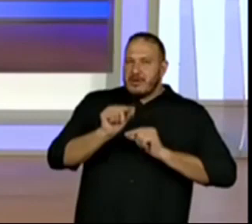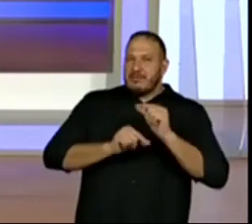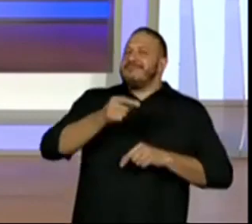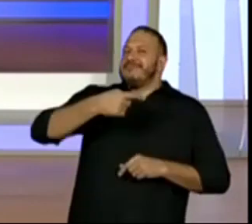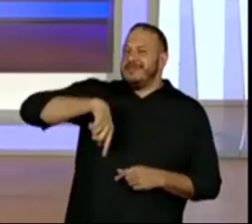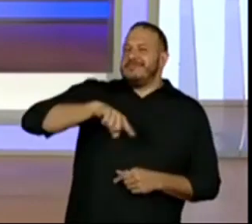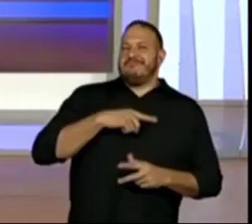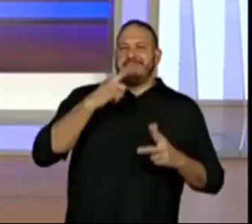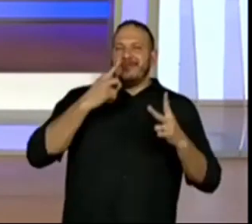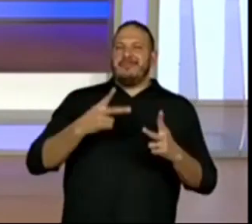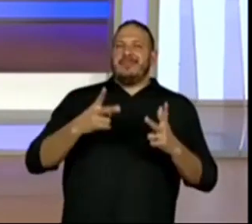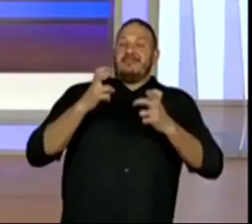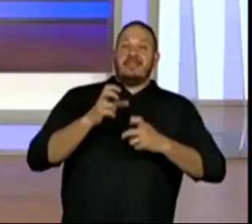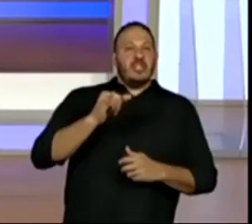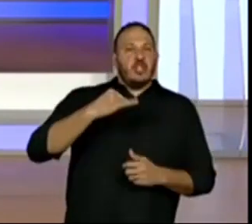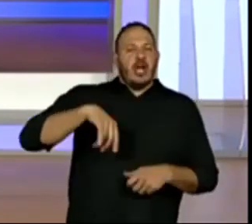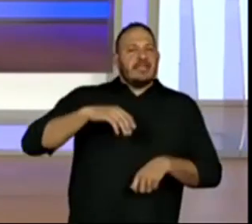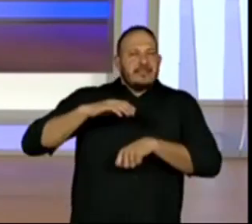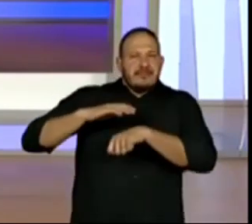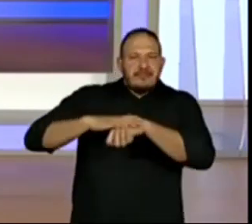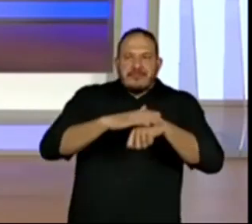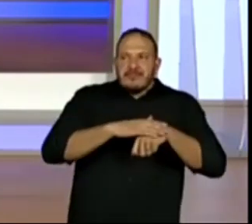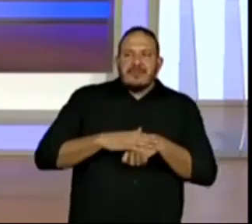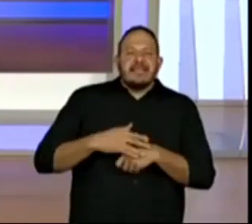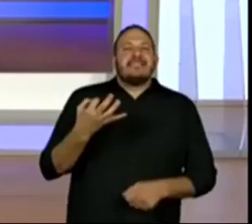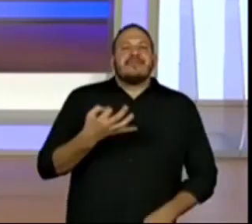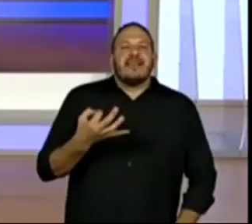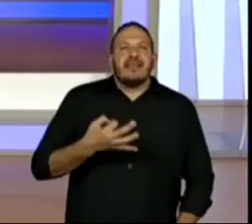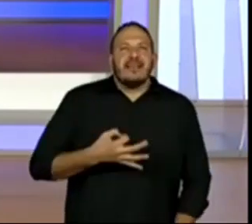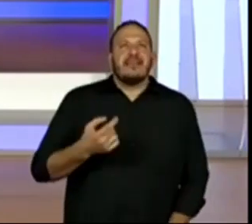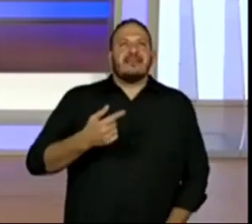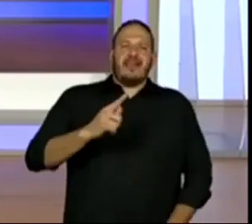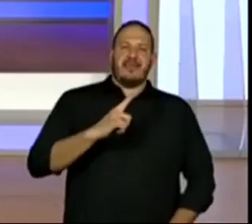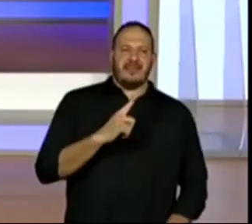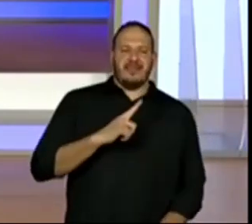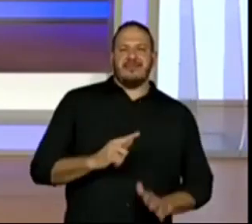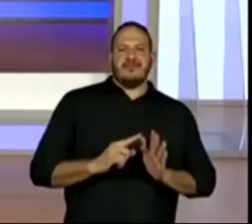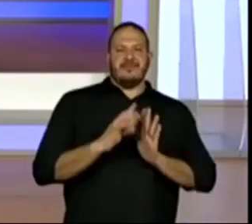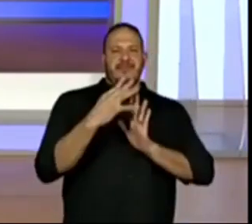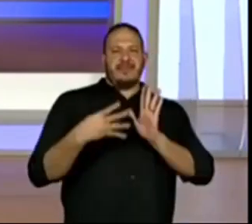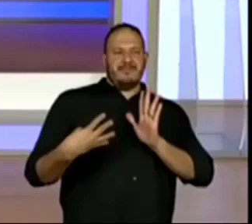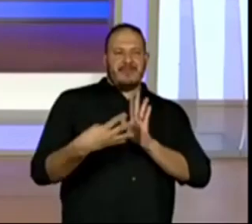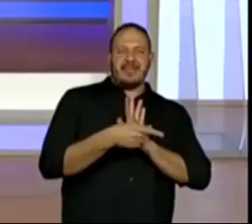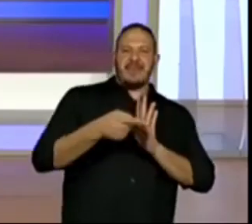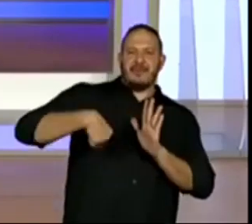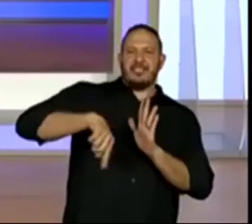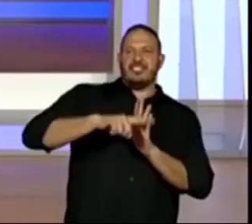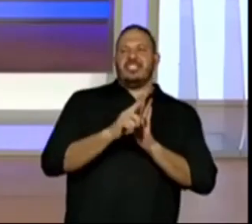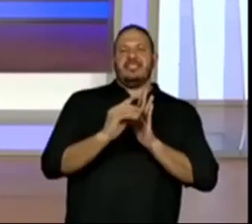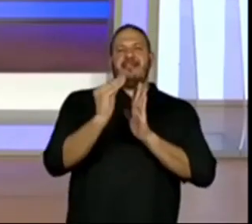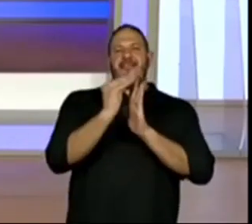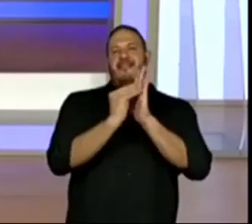perceber se nós fizermos certinho. E para isso, eu tenho uma tabelinha aqui para a gente anotar.